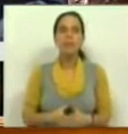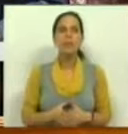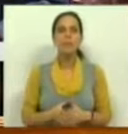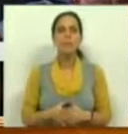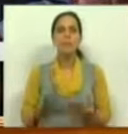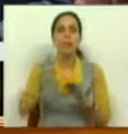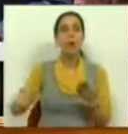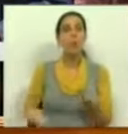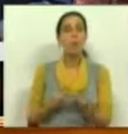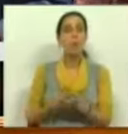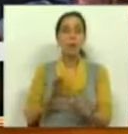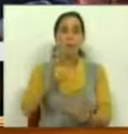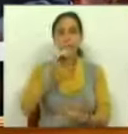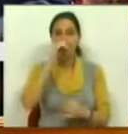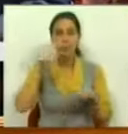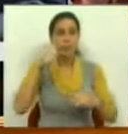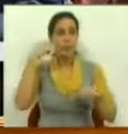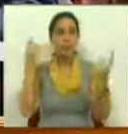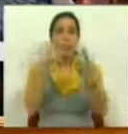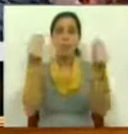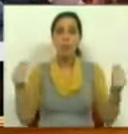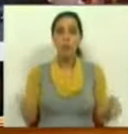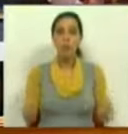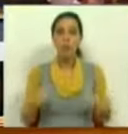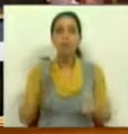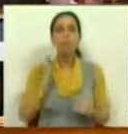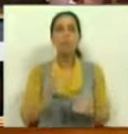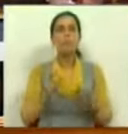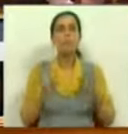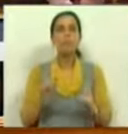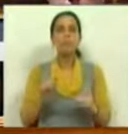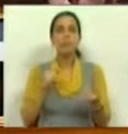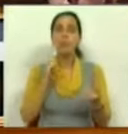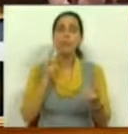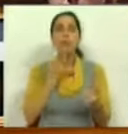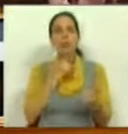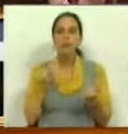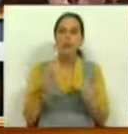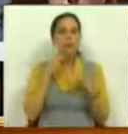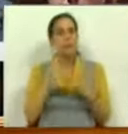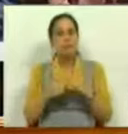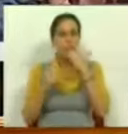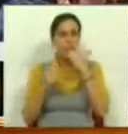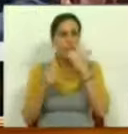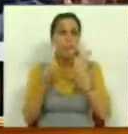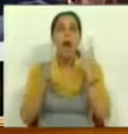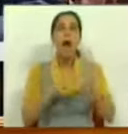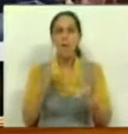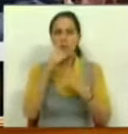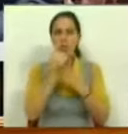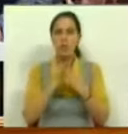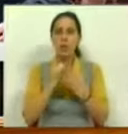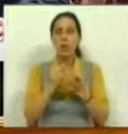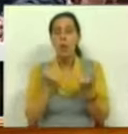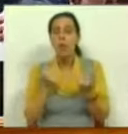as propostas que o Partido Socialista aqui trouxe, muitas delas são altamente discutíveis e algumas são mesmo de nenhum